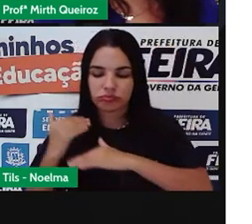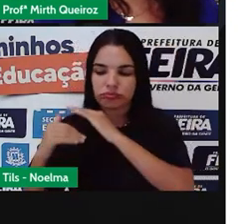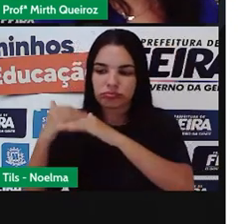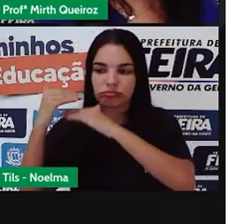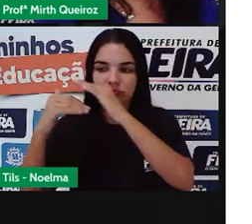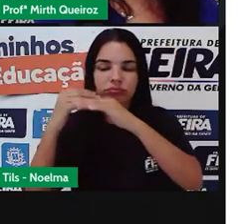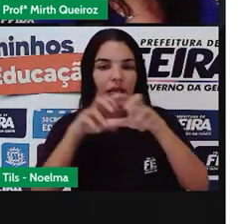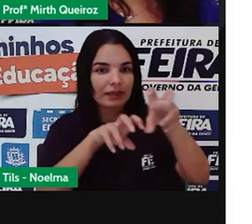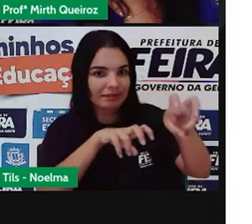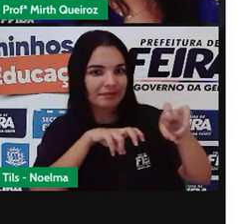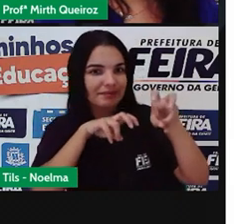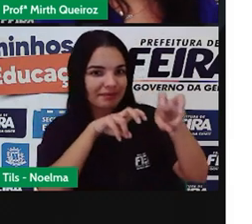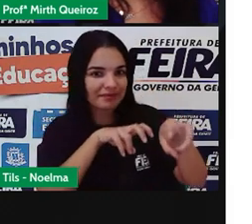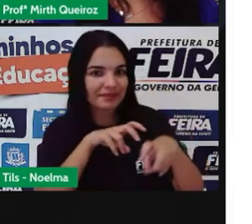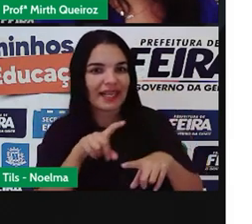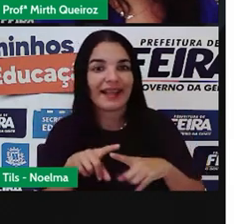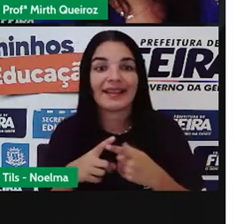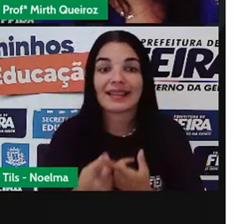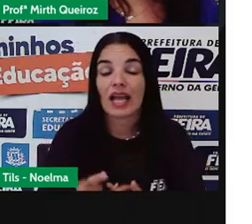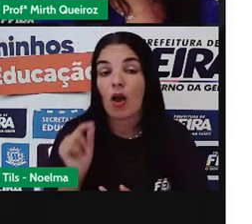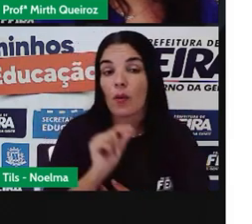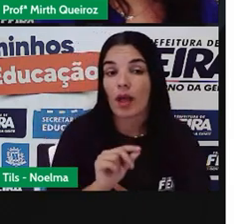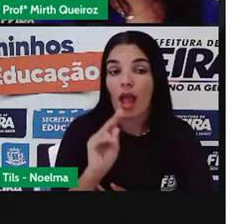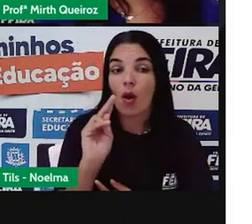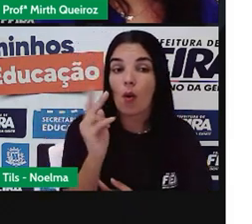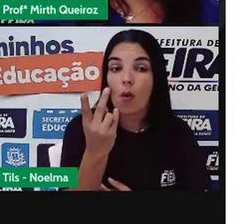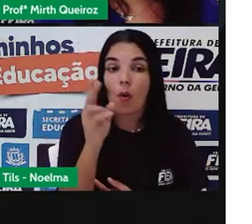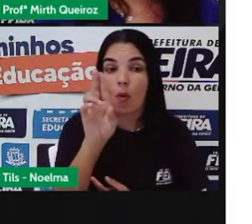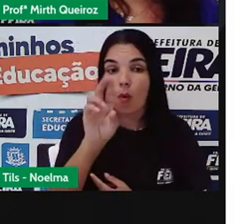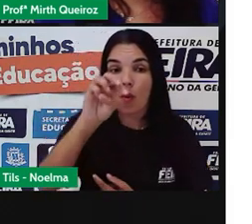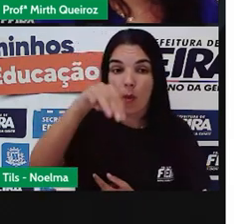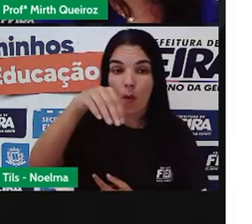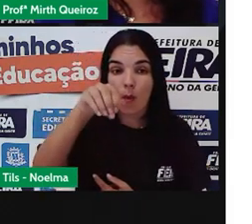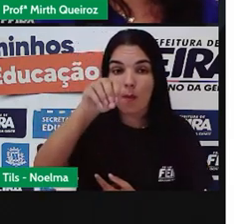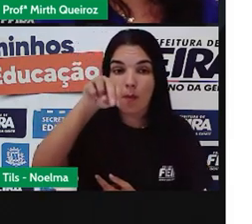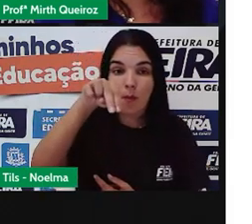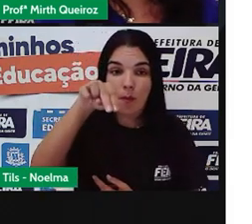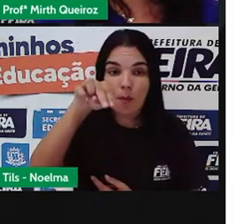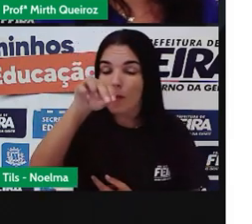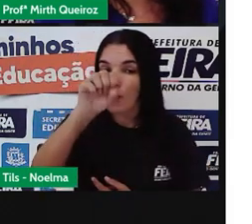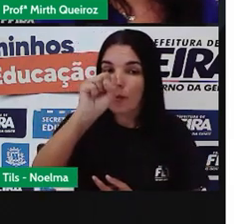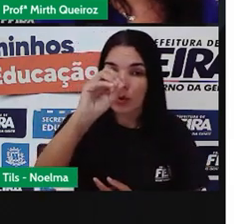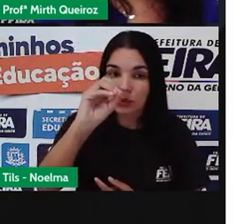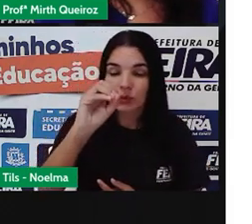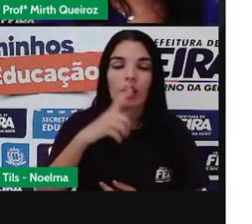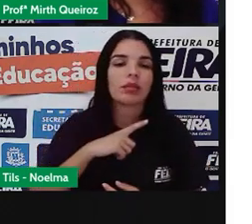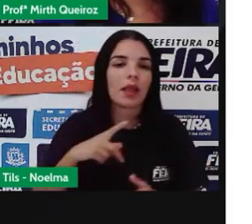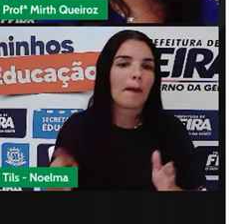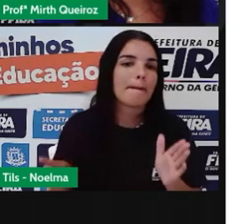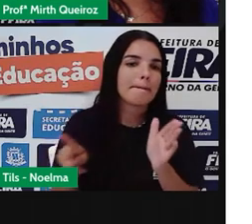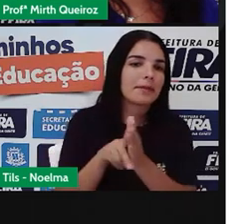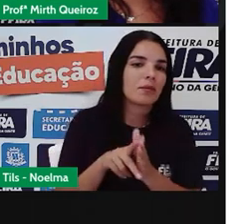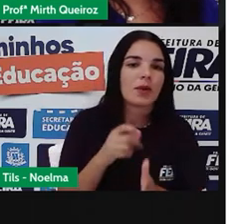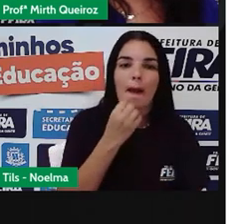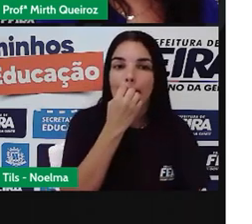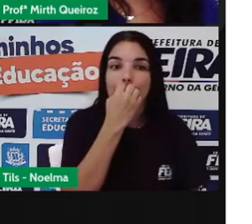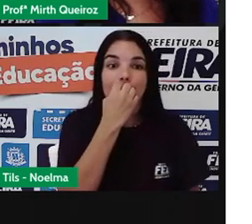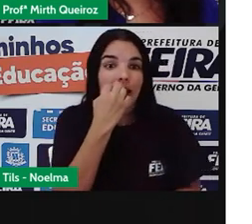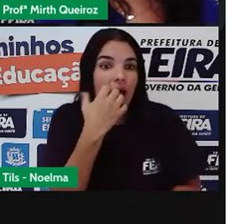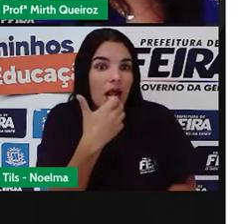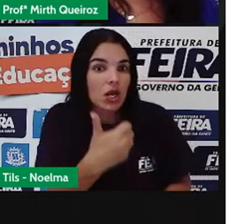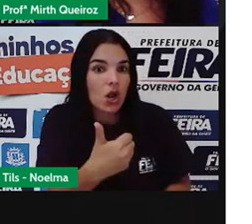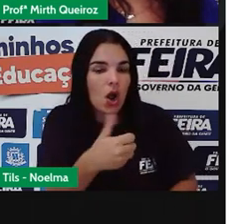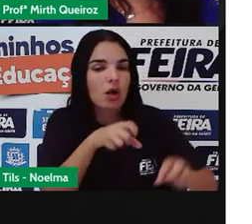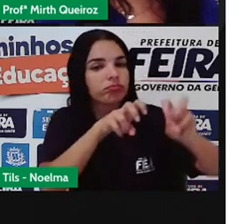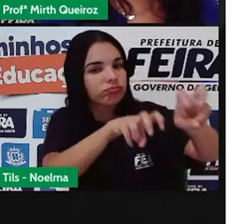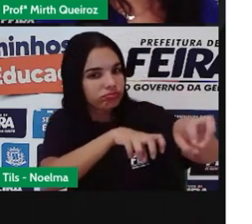vegetação. Sendo assim, o solo hífero, ele seria o solo mais propício aí, mais adequado para